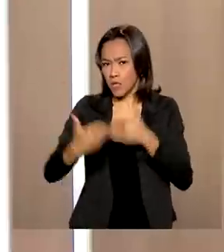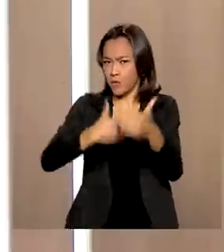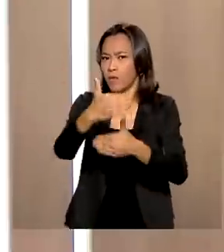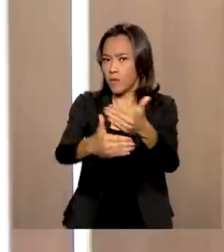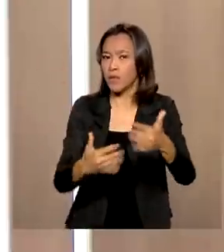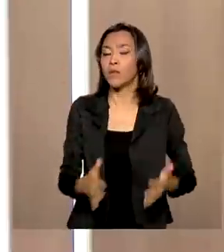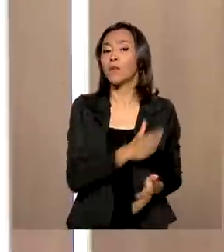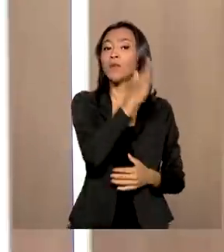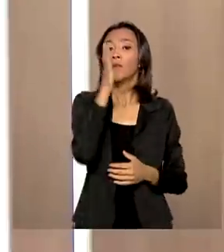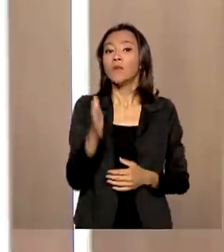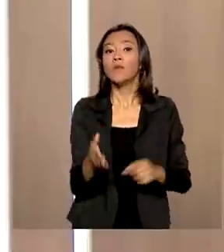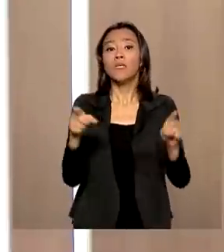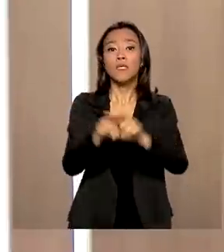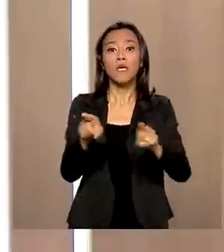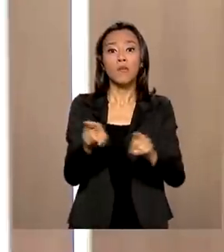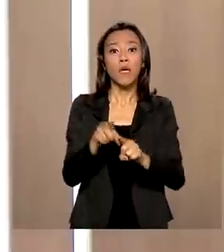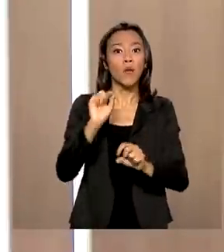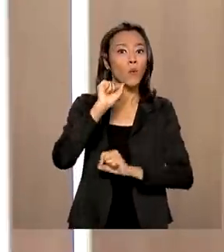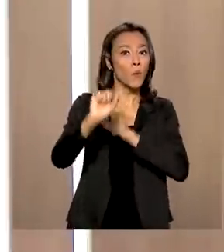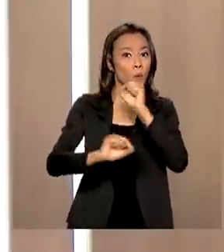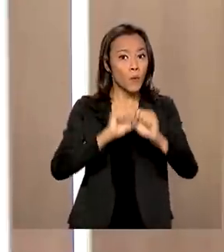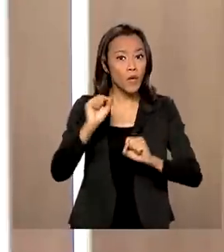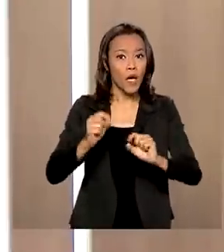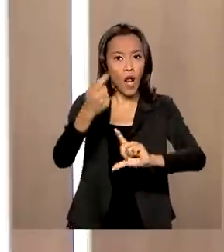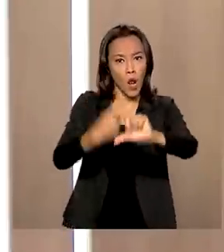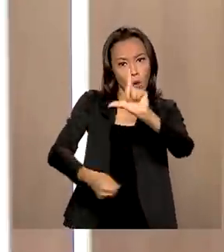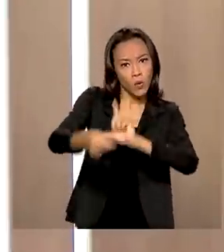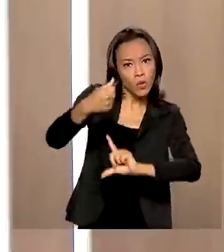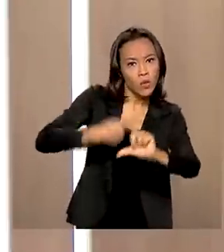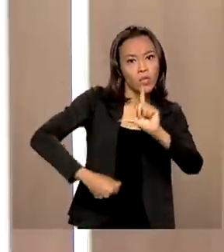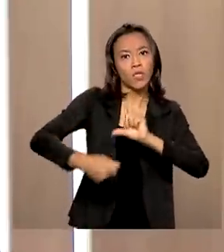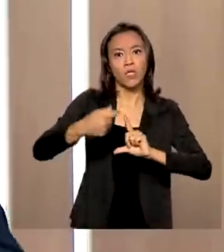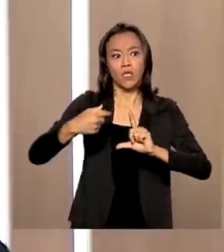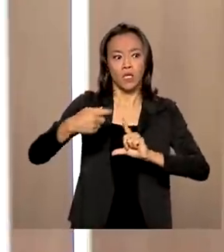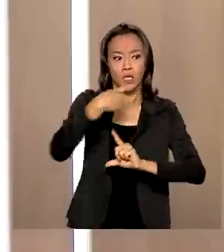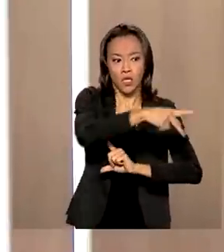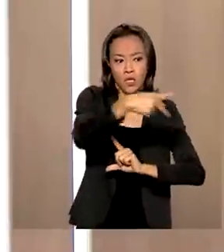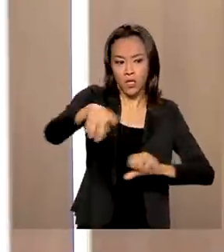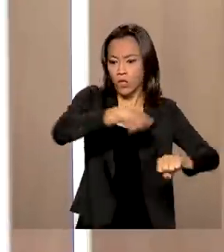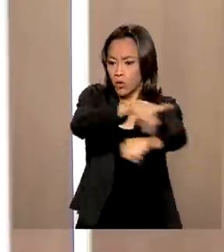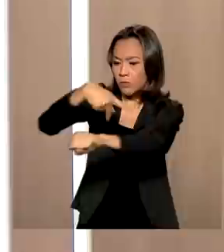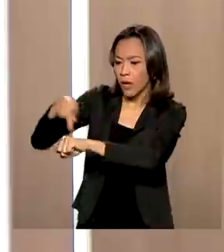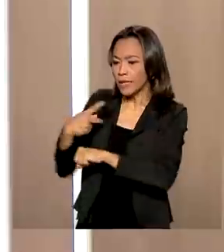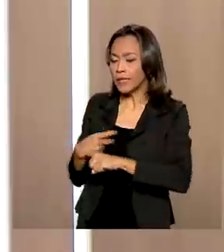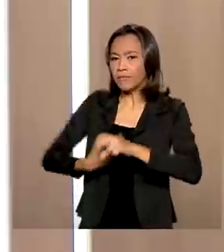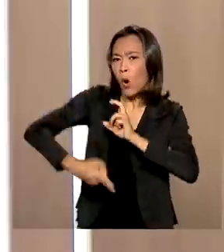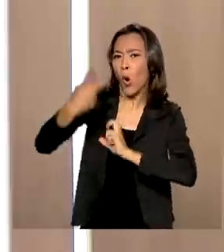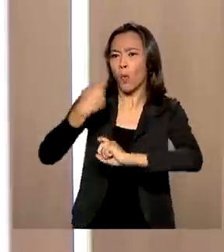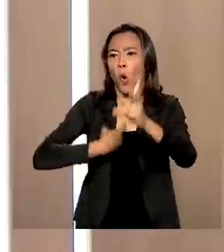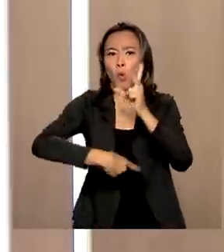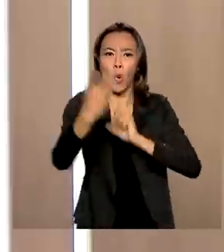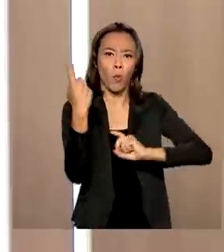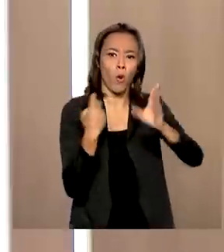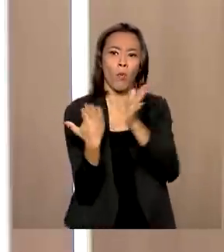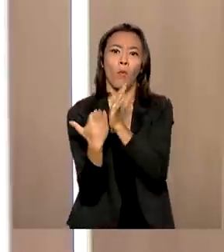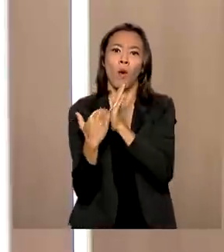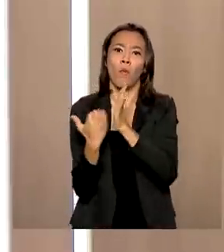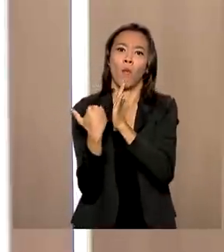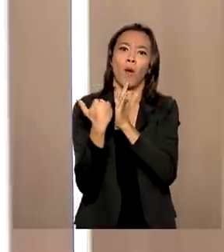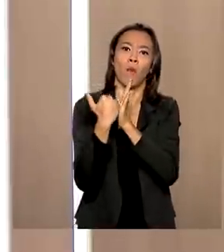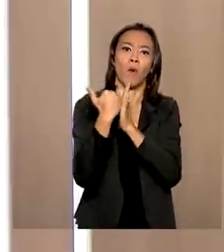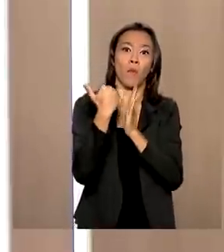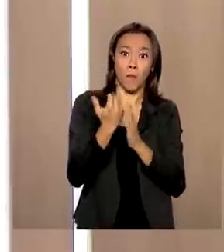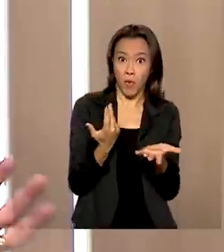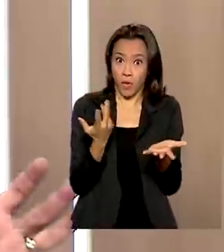também o chamado apagão logístico, que é o grande desafio que os países têm para aumentar suas exportações, já que o comércio internacional não